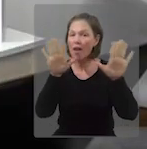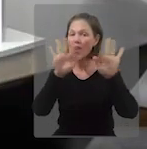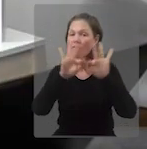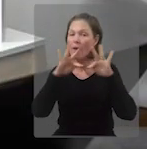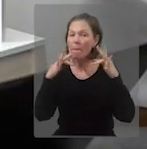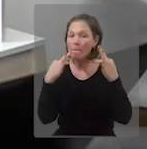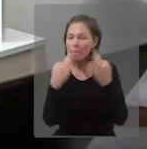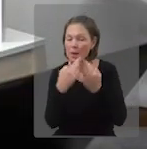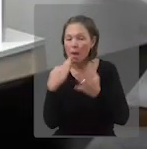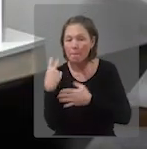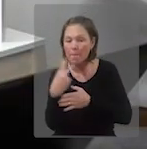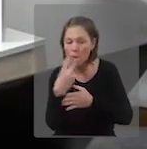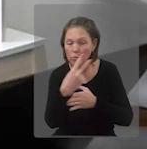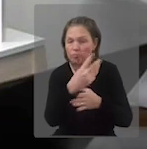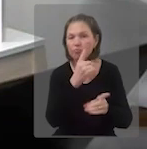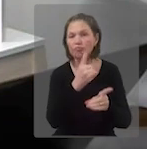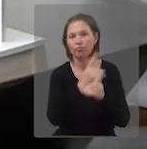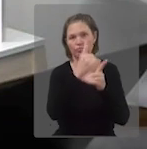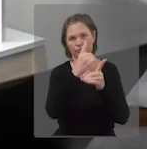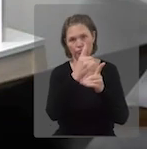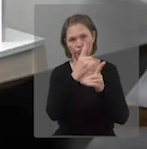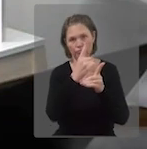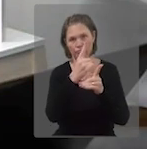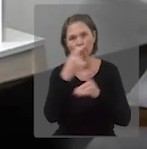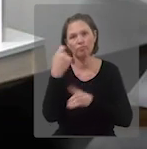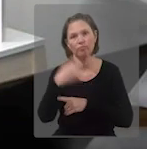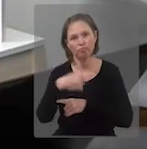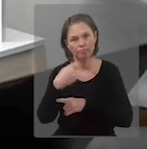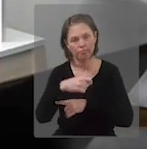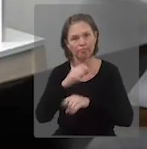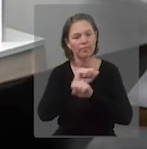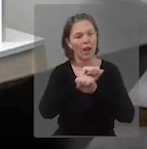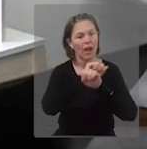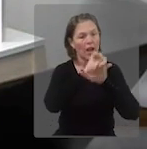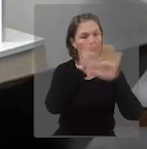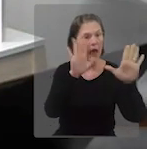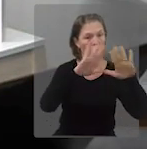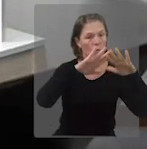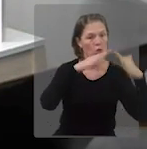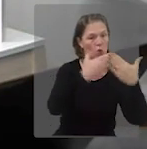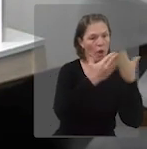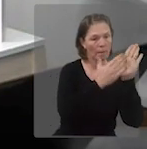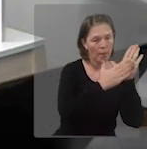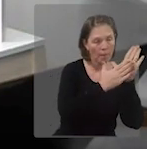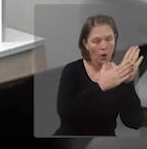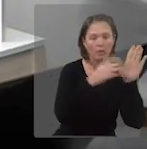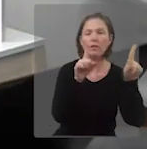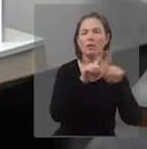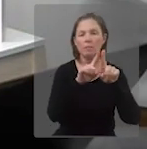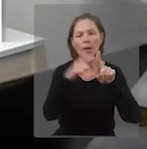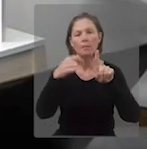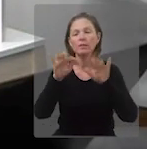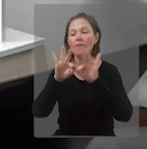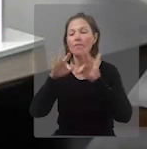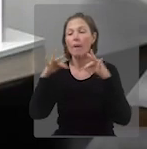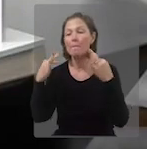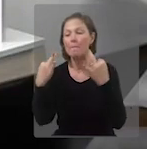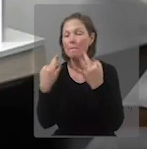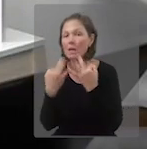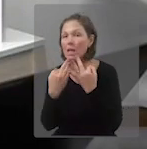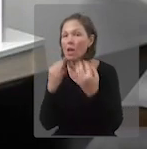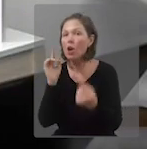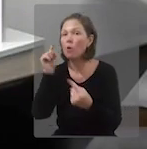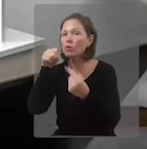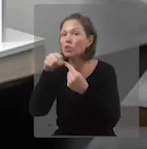adapte à sua realidade. Então, essa clareza é preciso ter tanto da escola como da família. Se você quer uma instituição